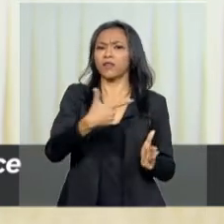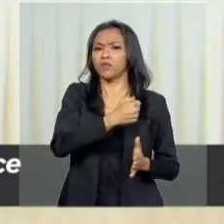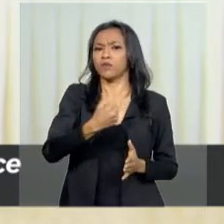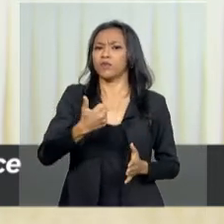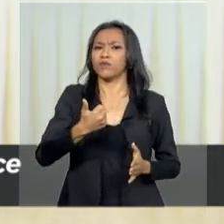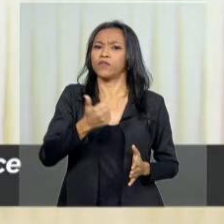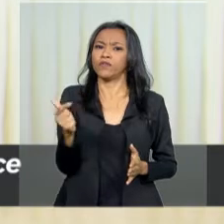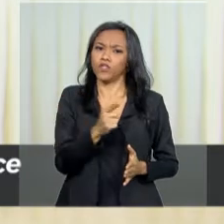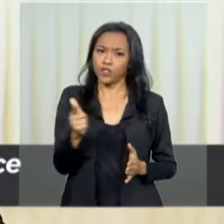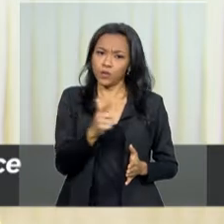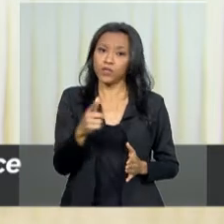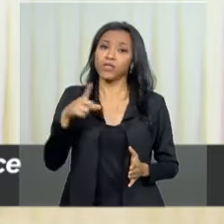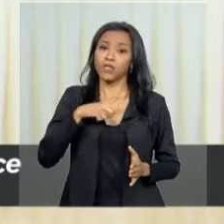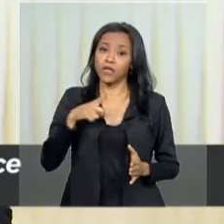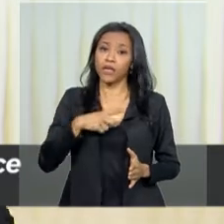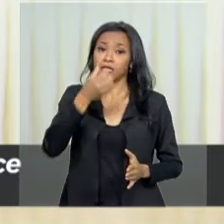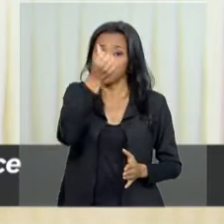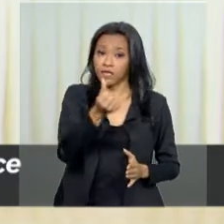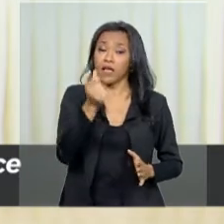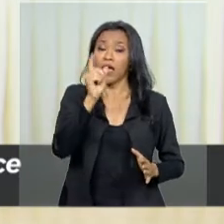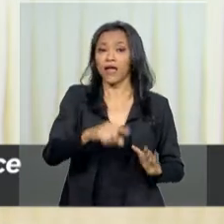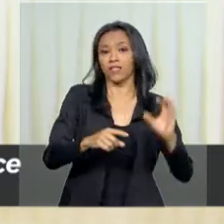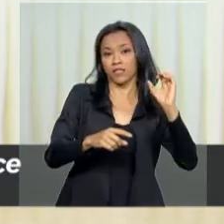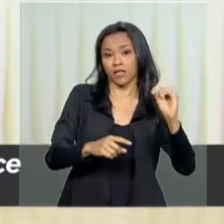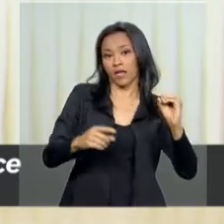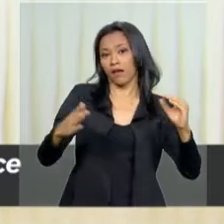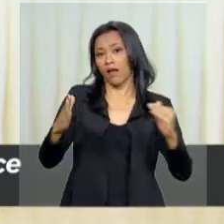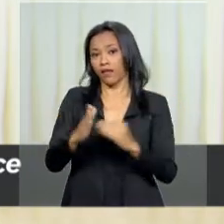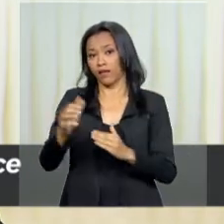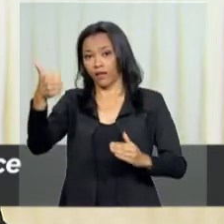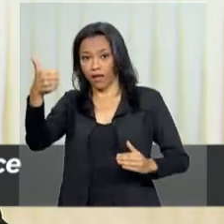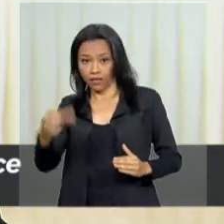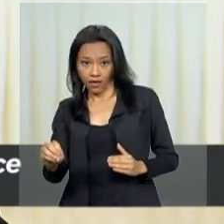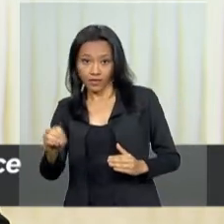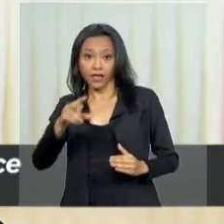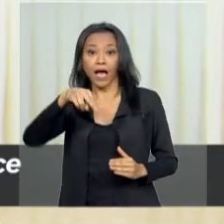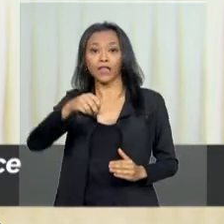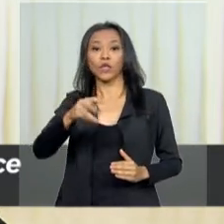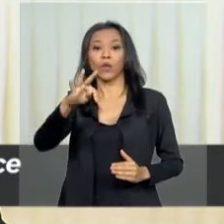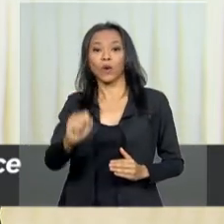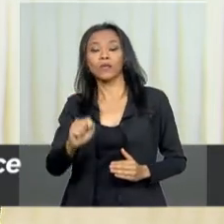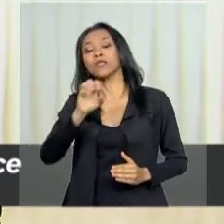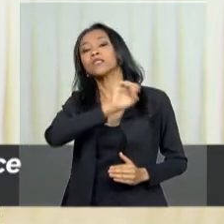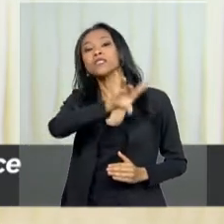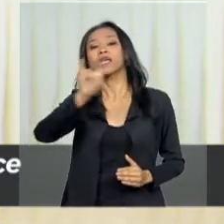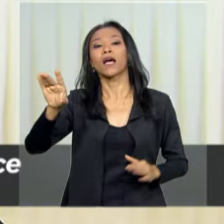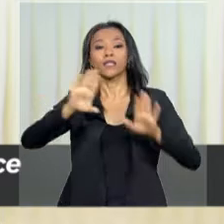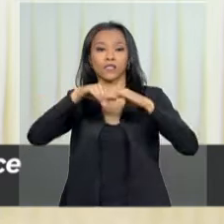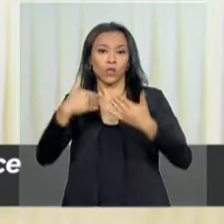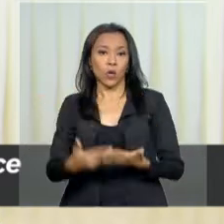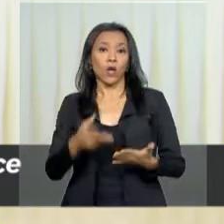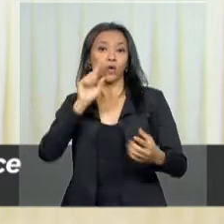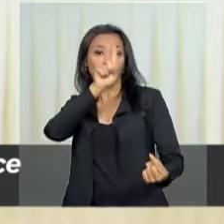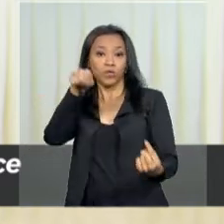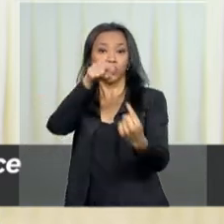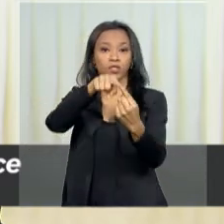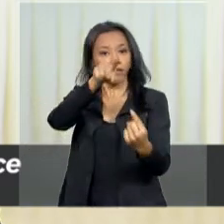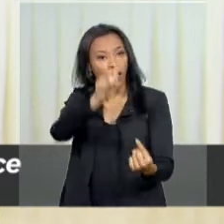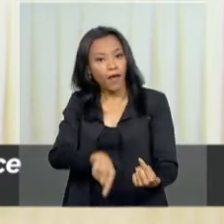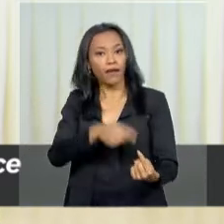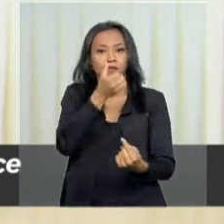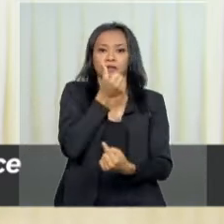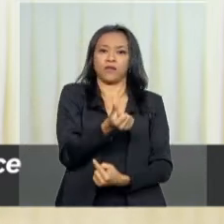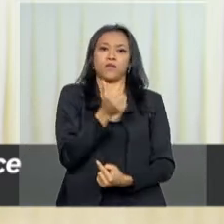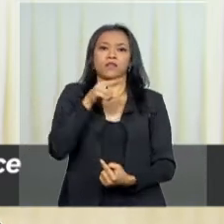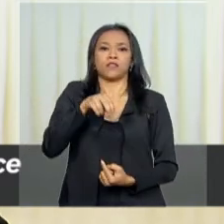esteja em média 6 em todo o país. É de 0 a 10 a nota que cada escola recebe e a meta é que esteja com uma média 6. E o IDEB